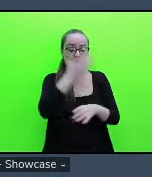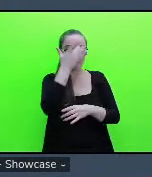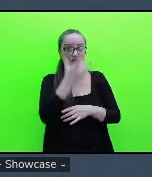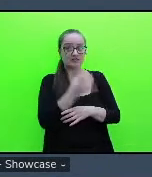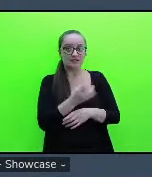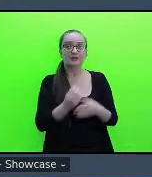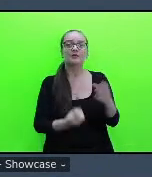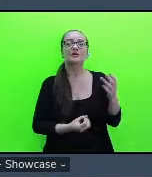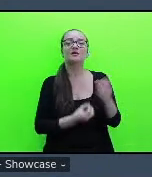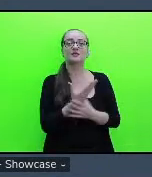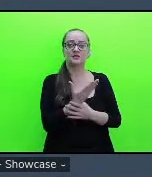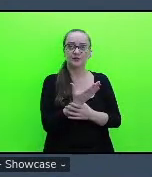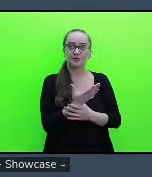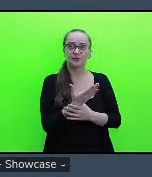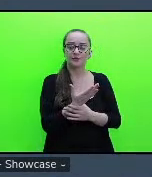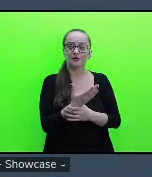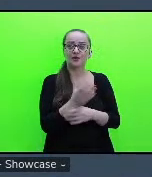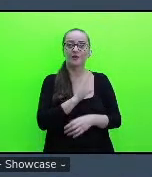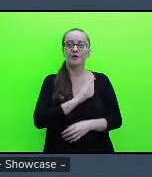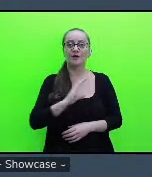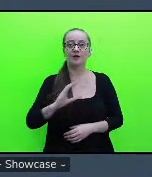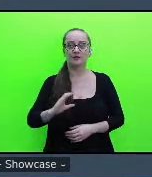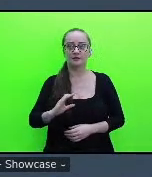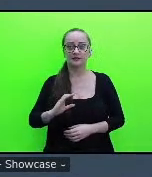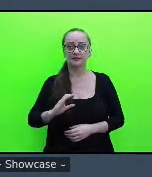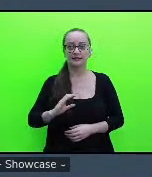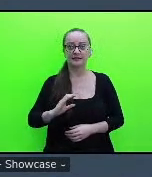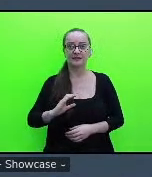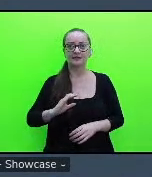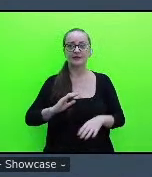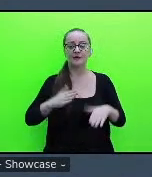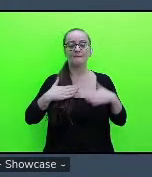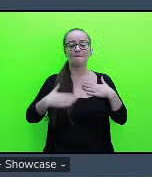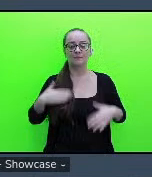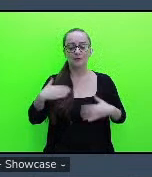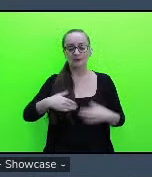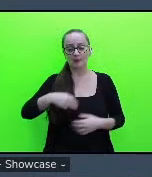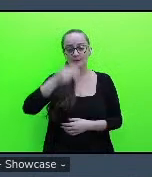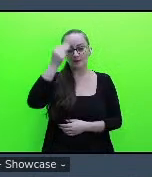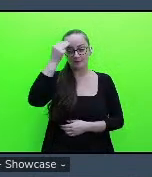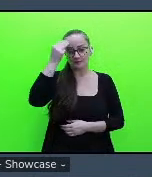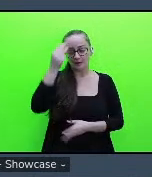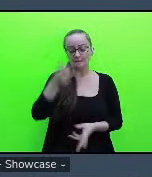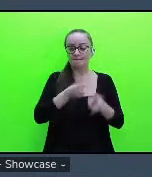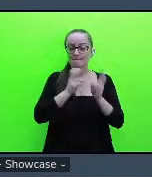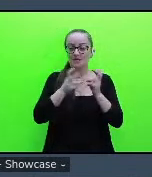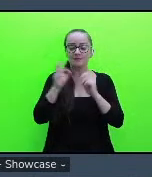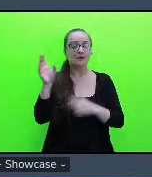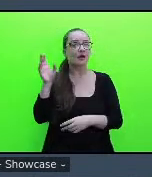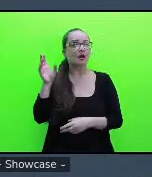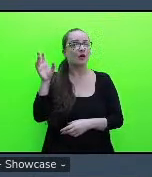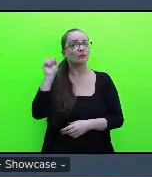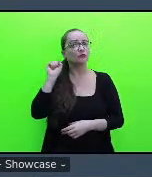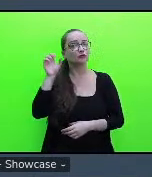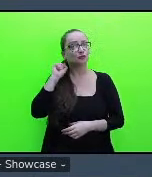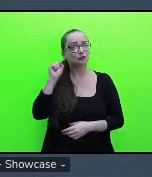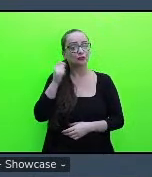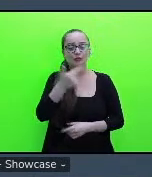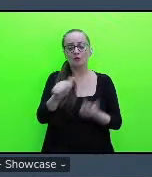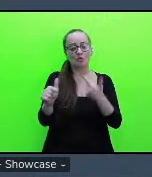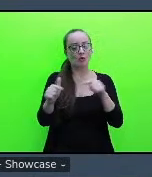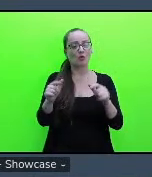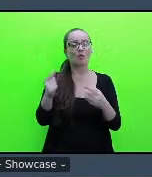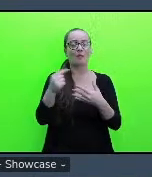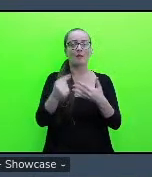criação na coordenação vultora na memória na percepção auditiva dentre outros aspectos